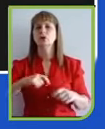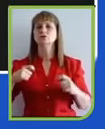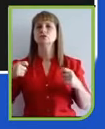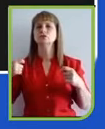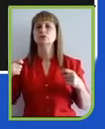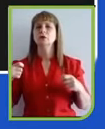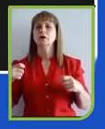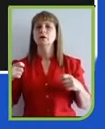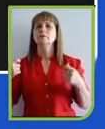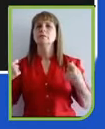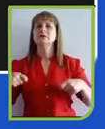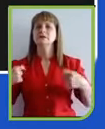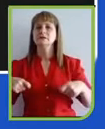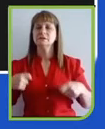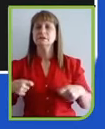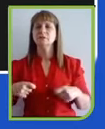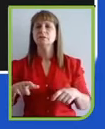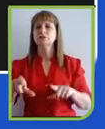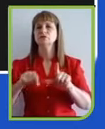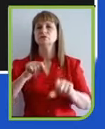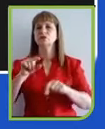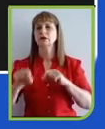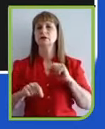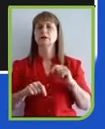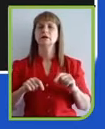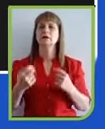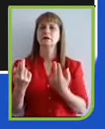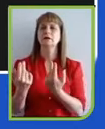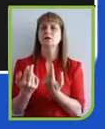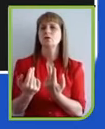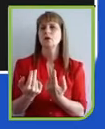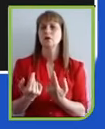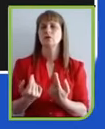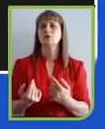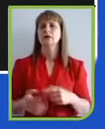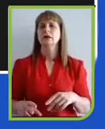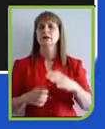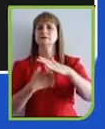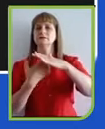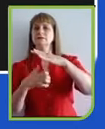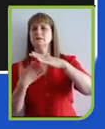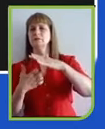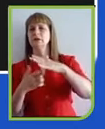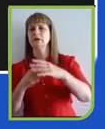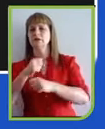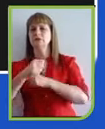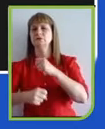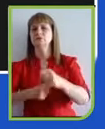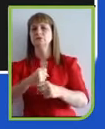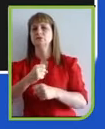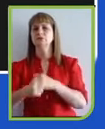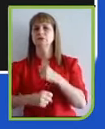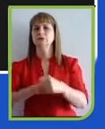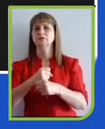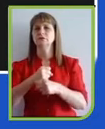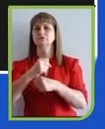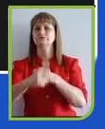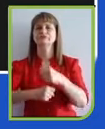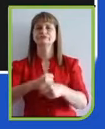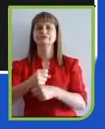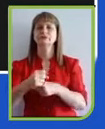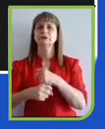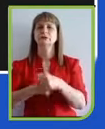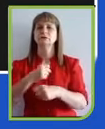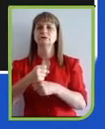escolhas que as empresas ao longo dos anos e os indivíduos fizeram de produção e consumo menos